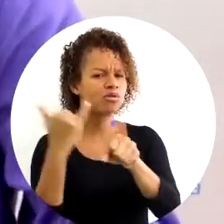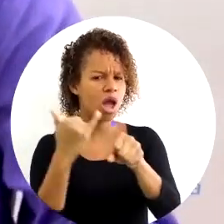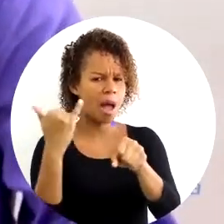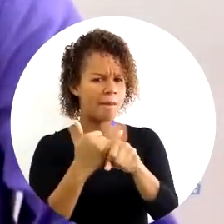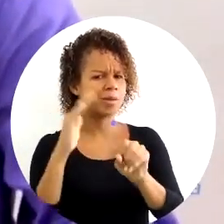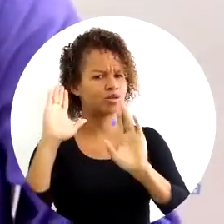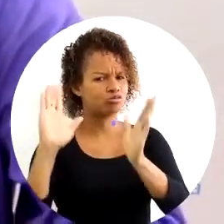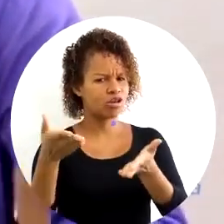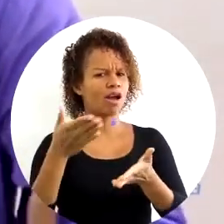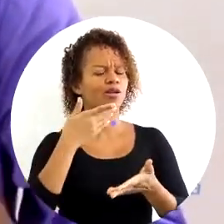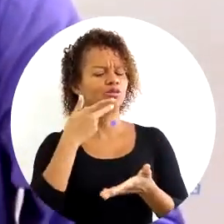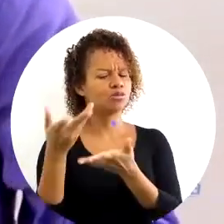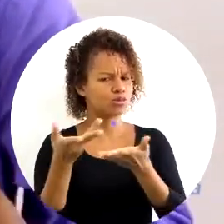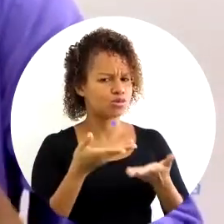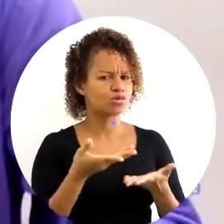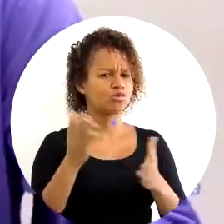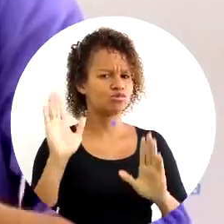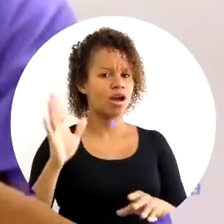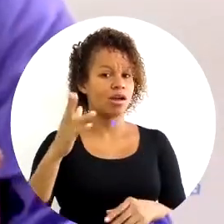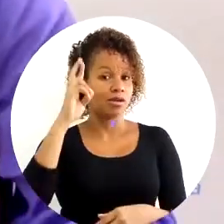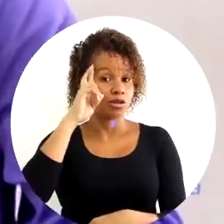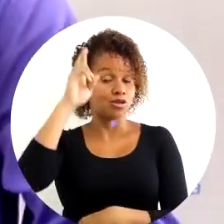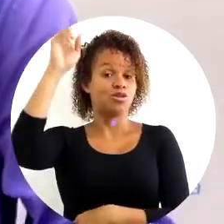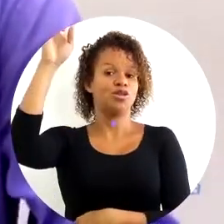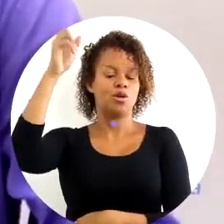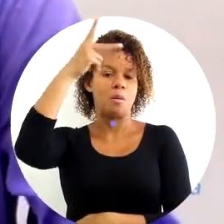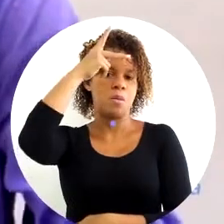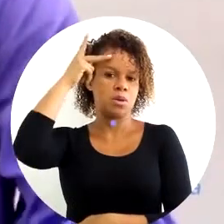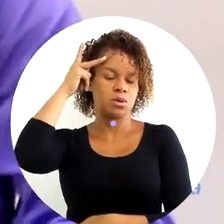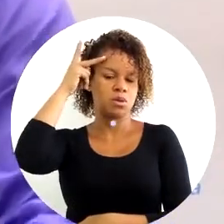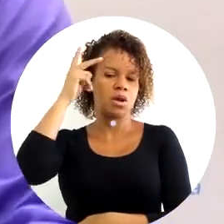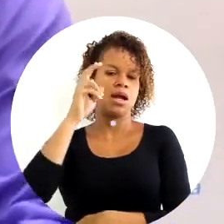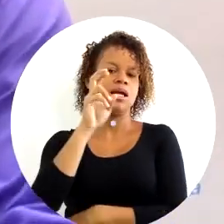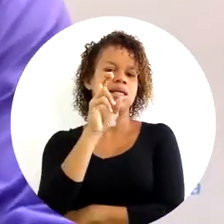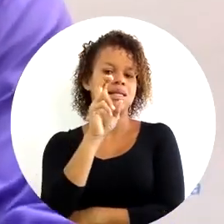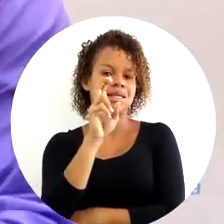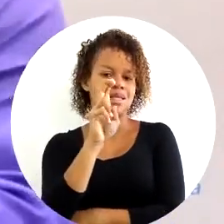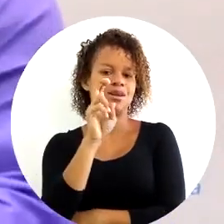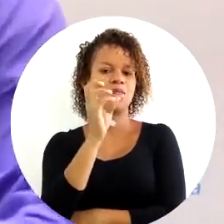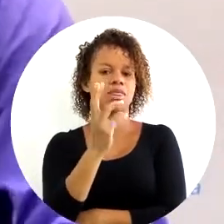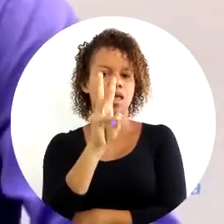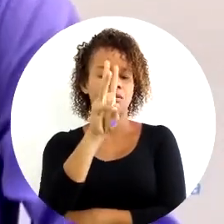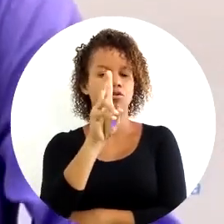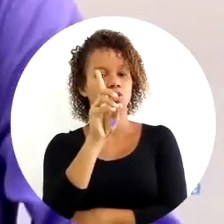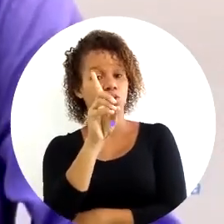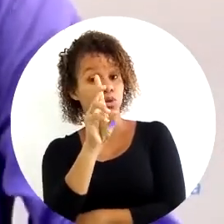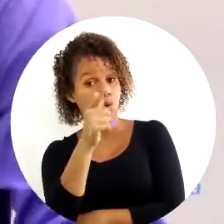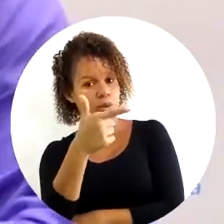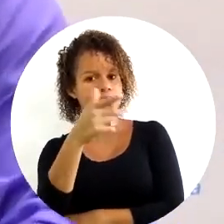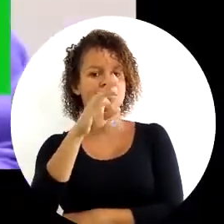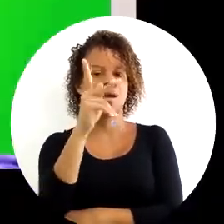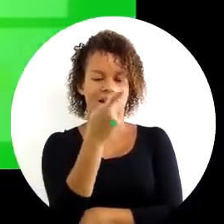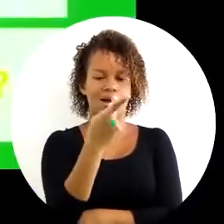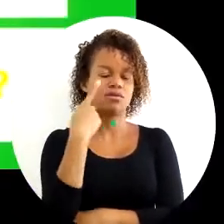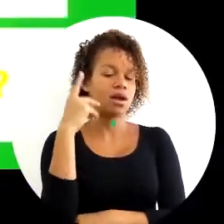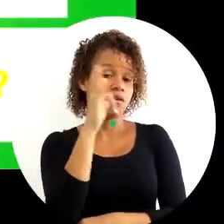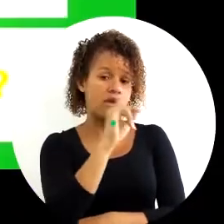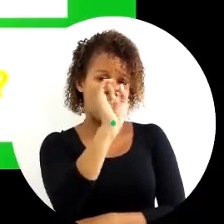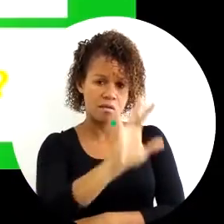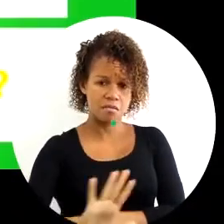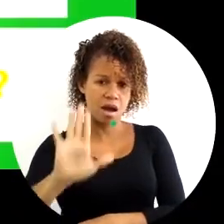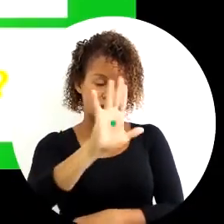que é uma ferramenta muito conhecida na gestão dos negócios e na gestão de pessoas, que é o 5W2H, e você vai dar uma olhada aí na figura,